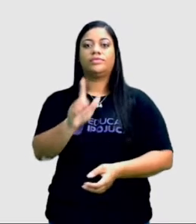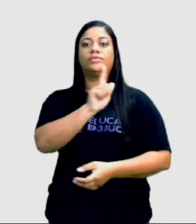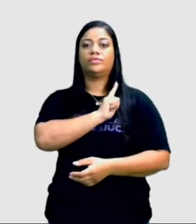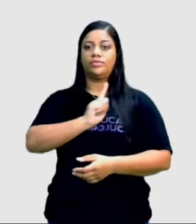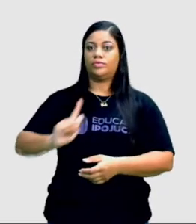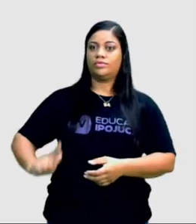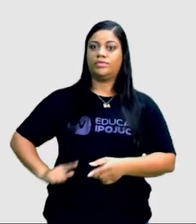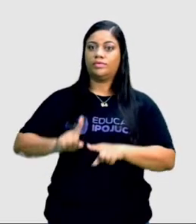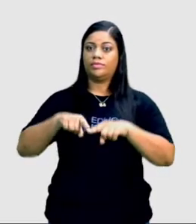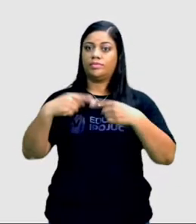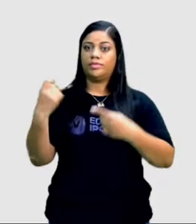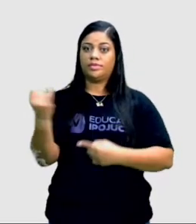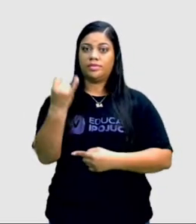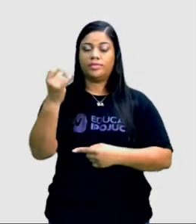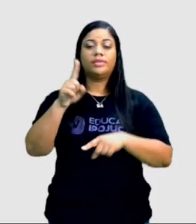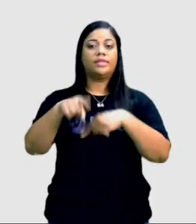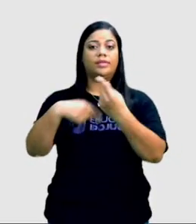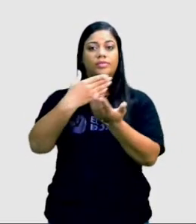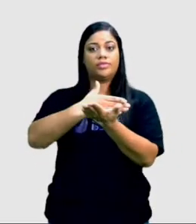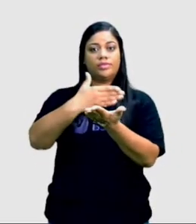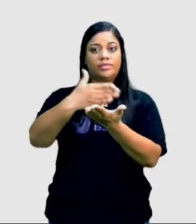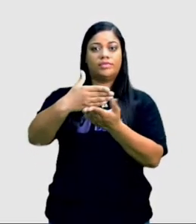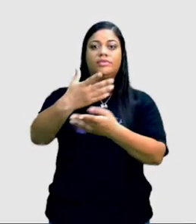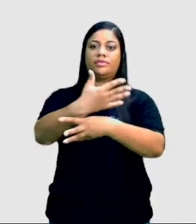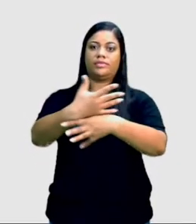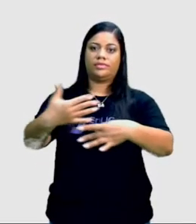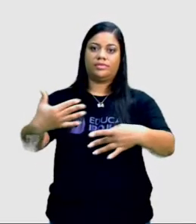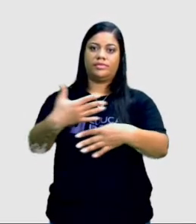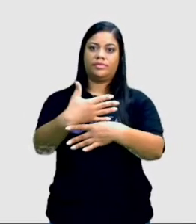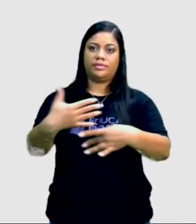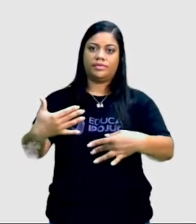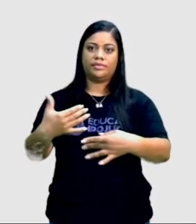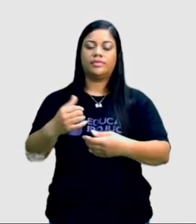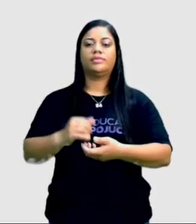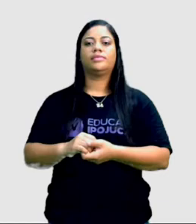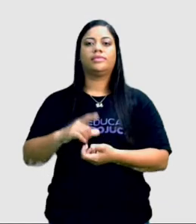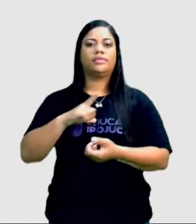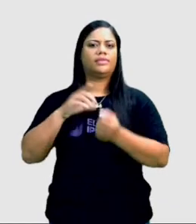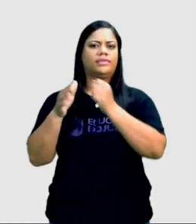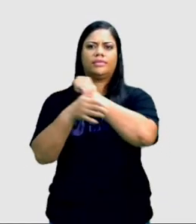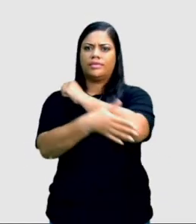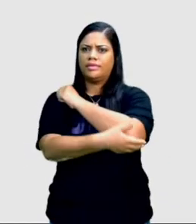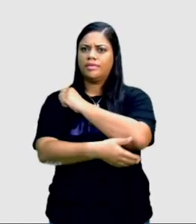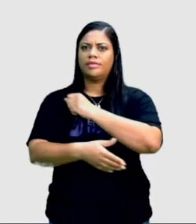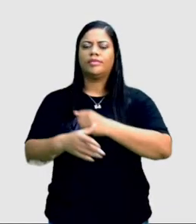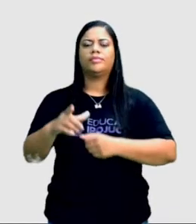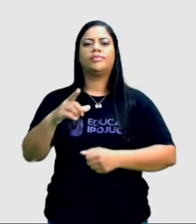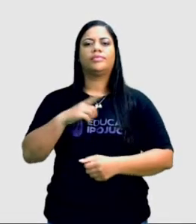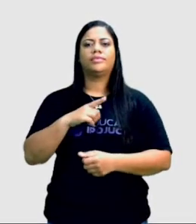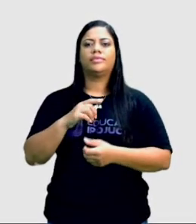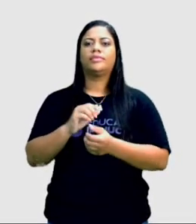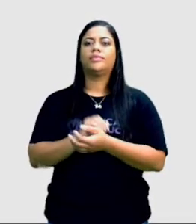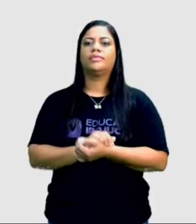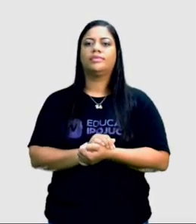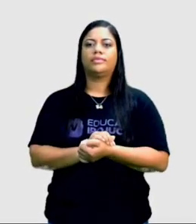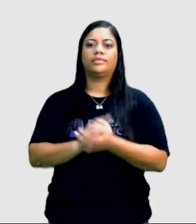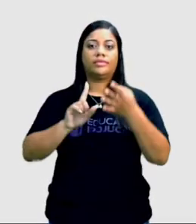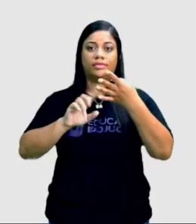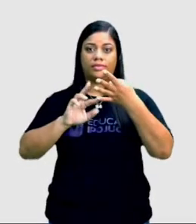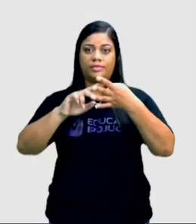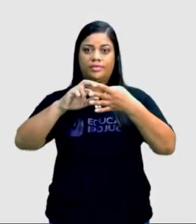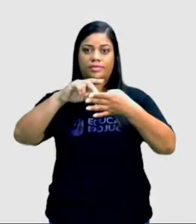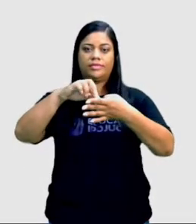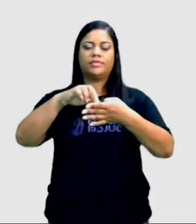governos principais. Depois são divididos em municípios. Tem o Cabo, tem Escada